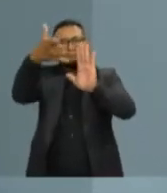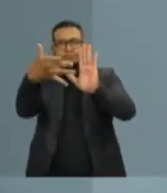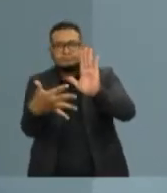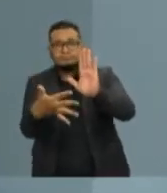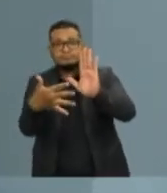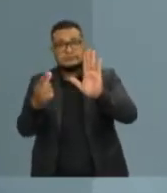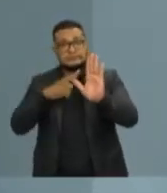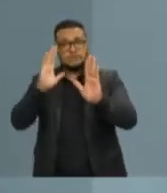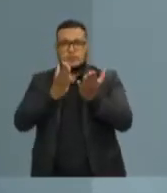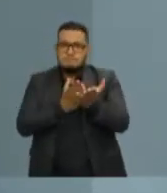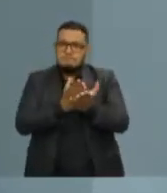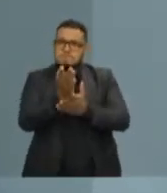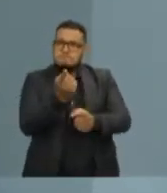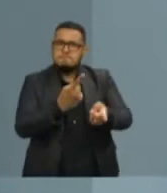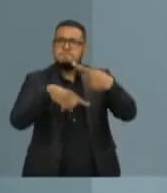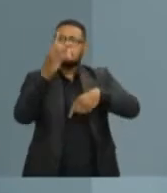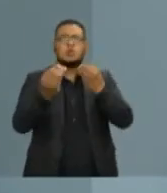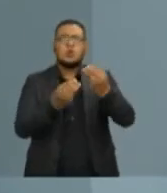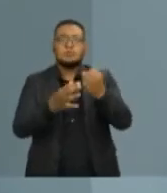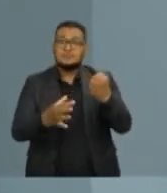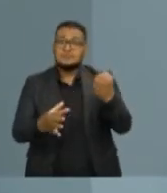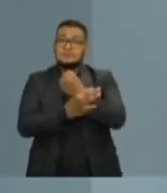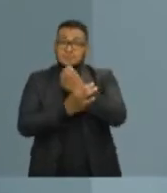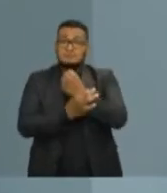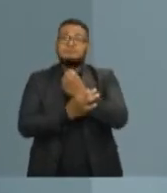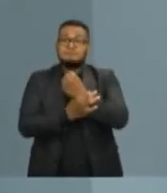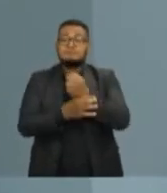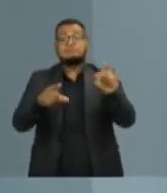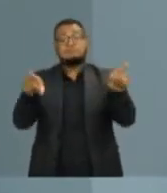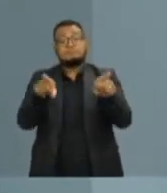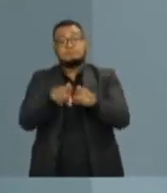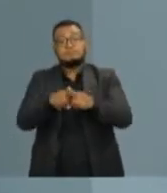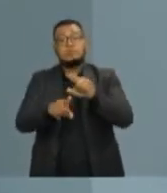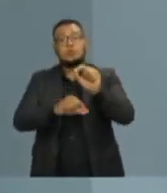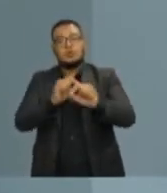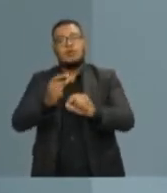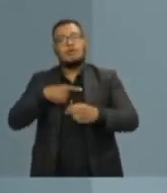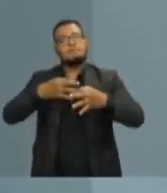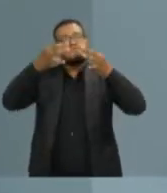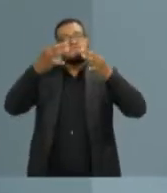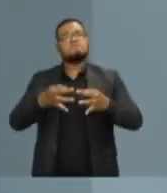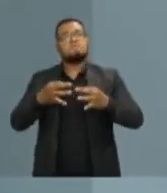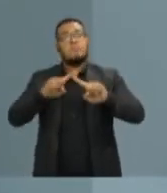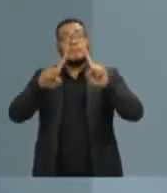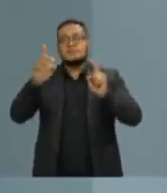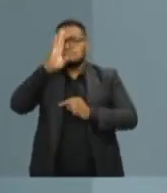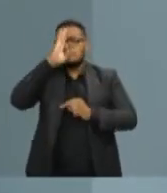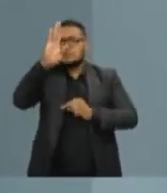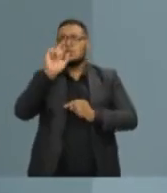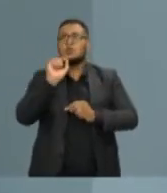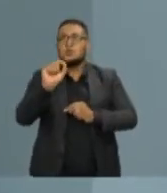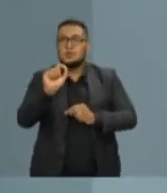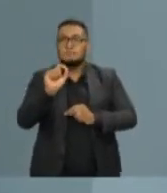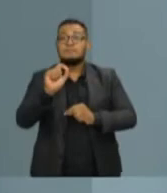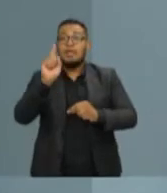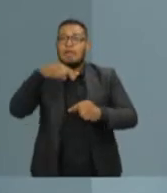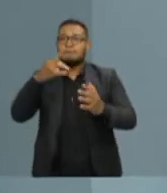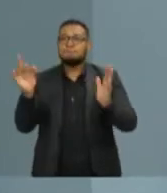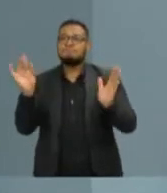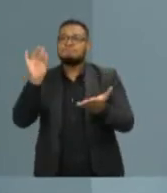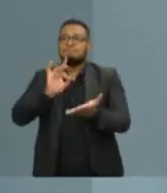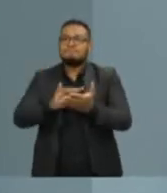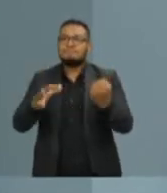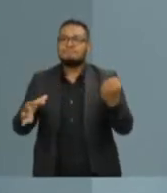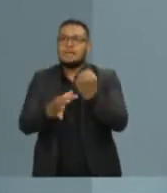o rumo do desenvolvimento com segurança, com sem dúvida nenhuma sensibilidade, mas principalmente com a garantia ao morador de